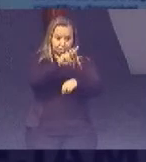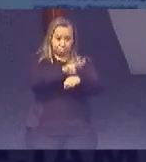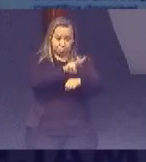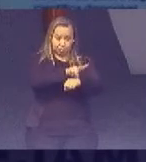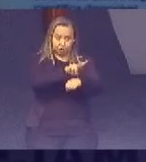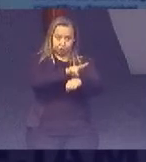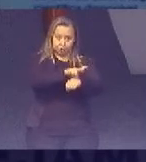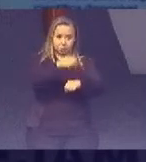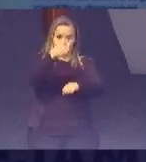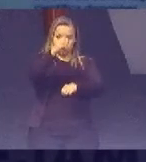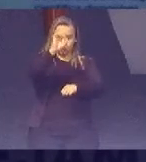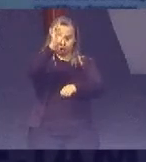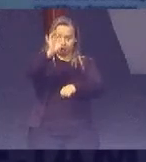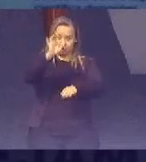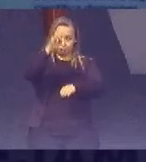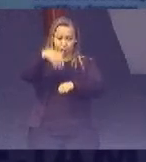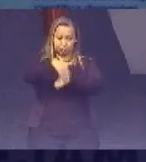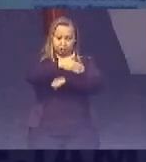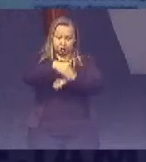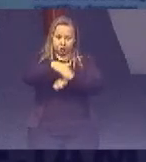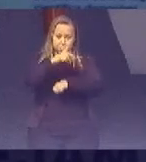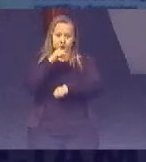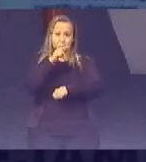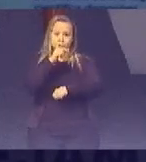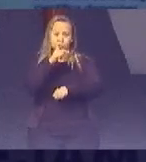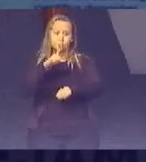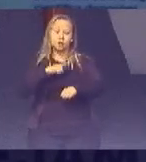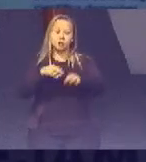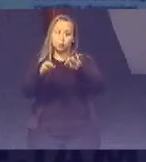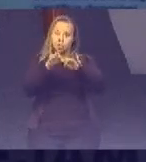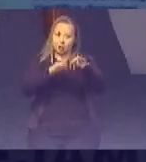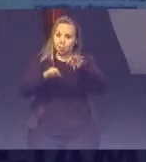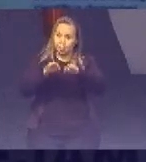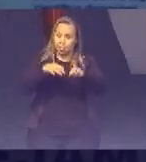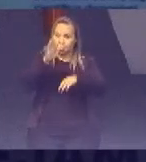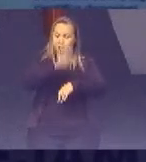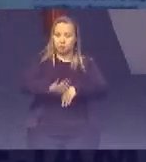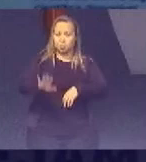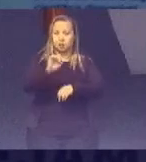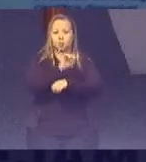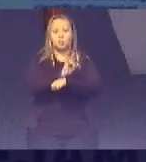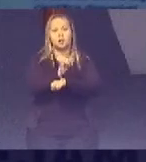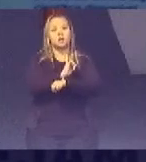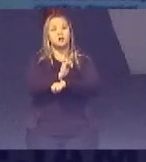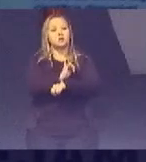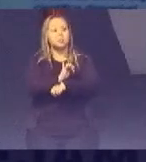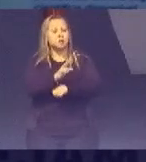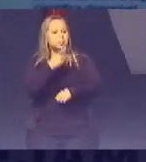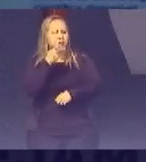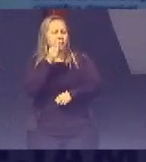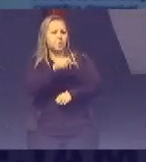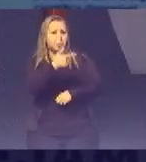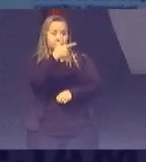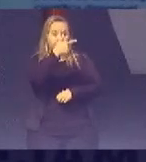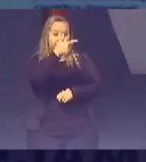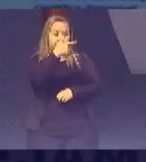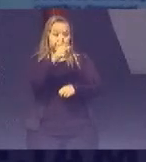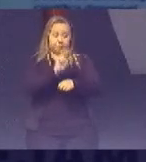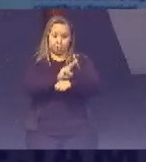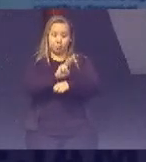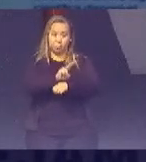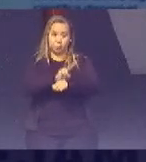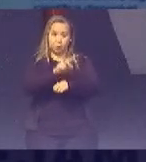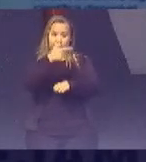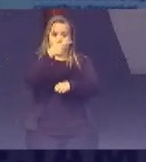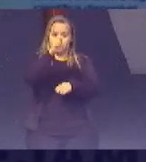% Das zonas Costeiras Já existia Plano Nacional Estratégia Onde aqui Se fala Em conservar Pelo menos